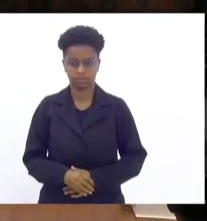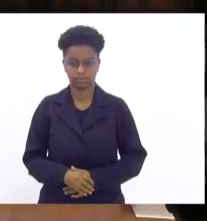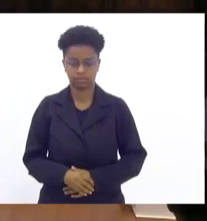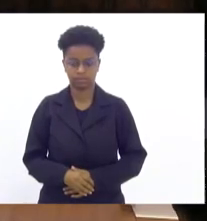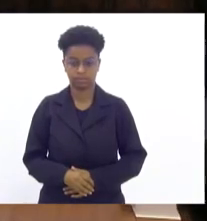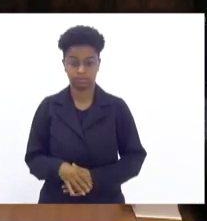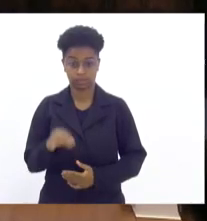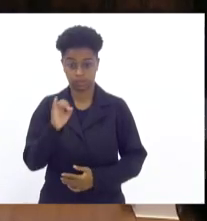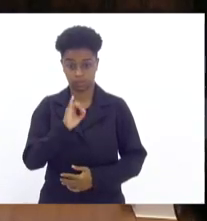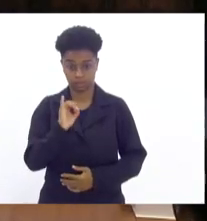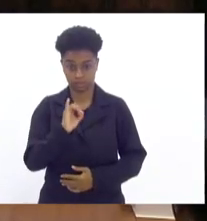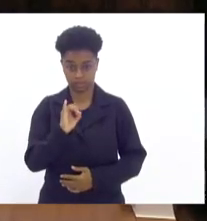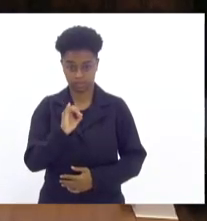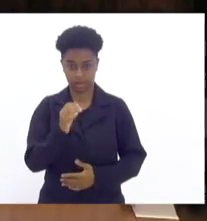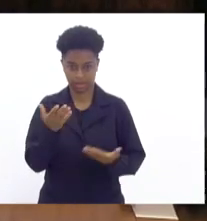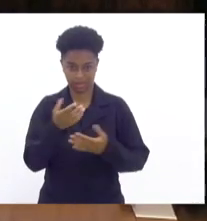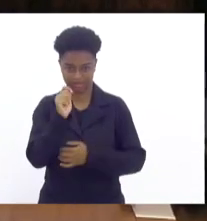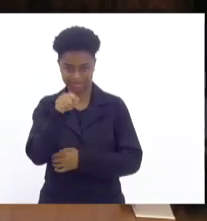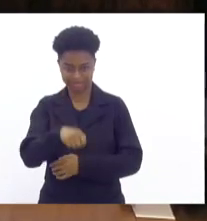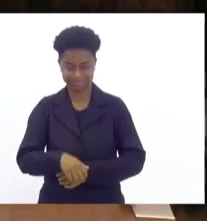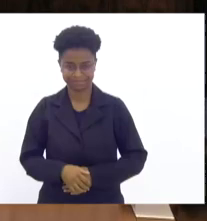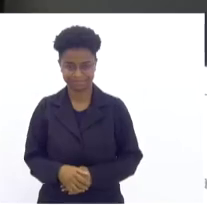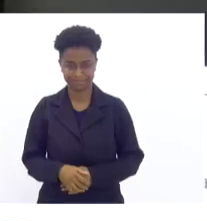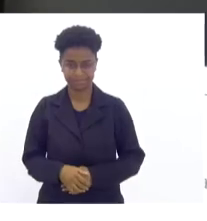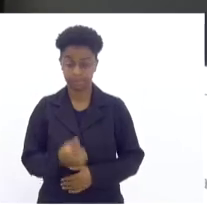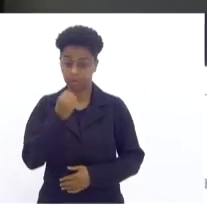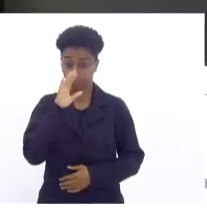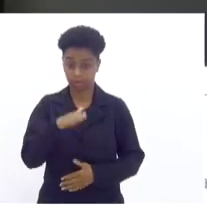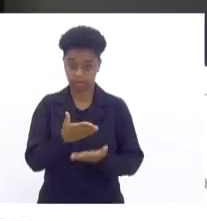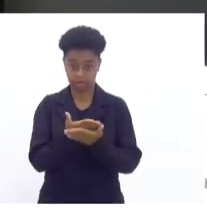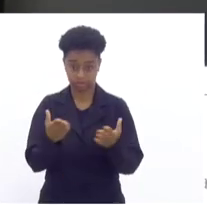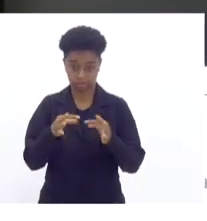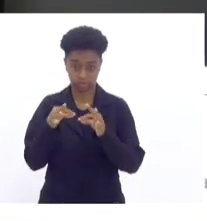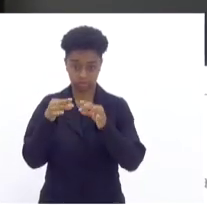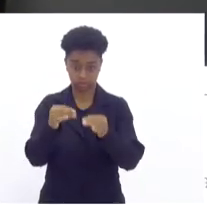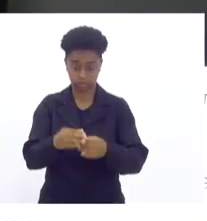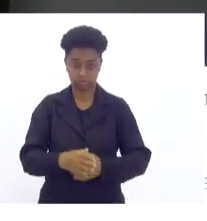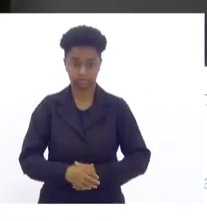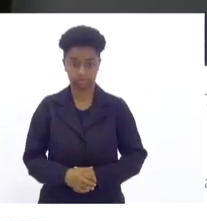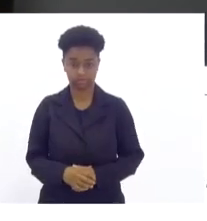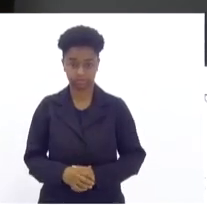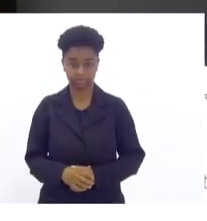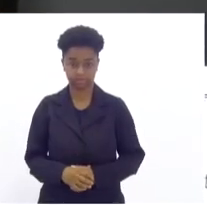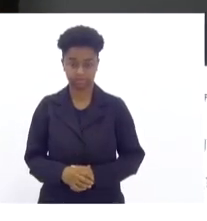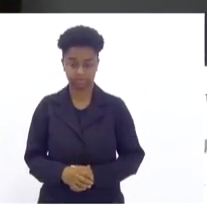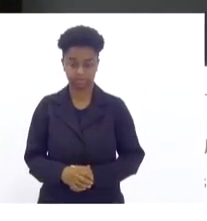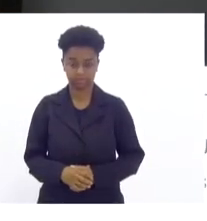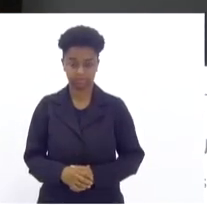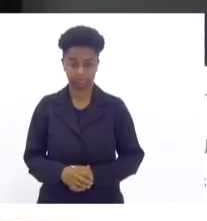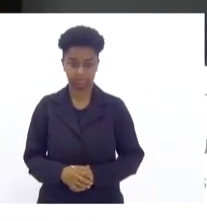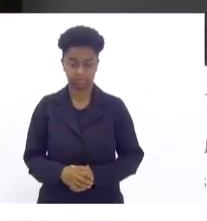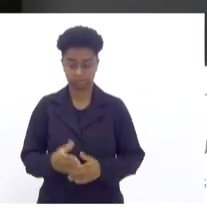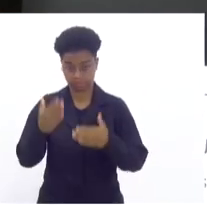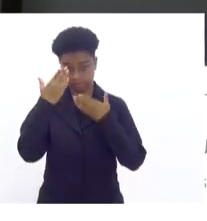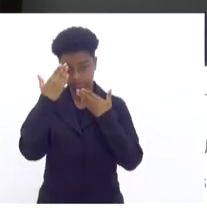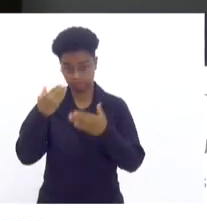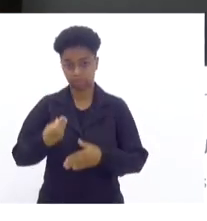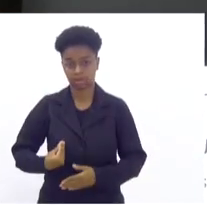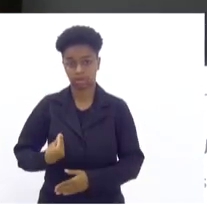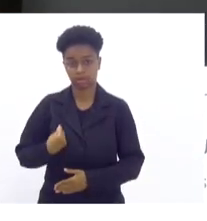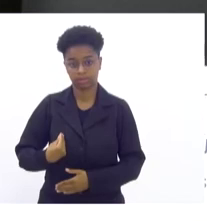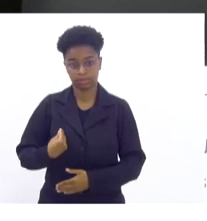Oi, agora foi. Boa tarde a todos, a todas. Agradecer a presença aqui dos